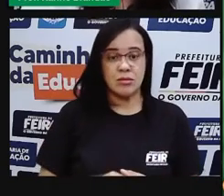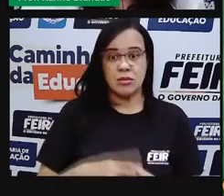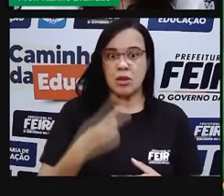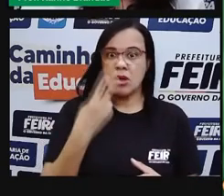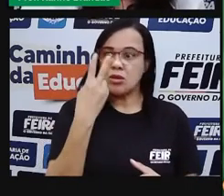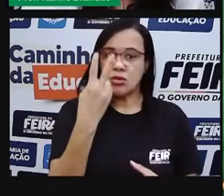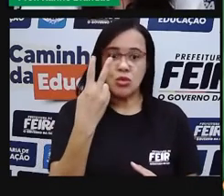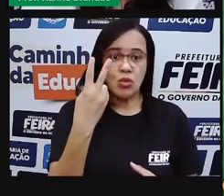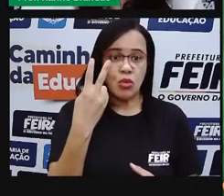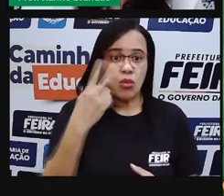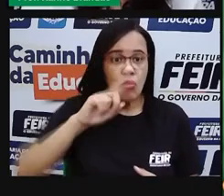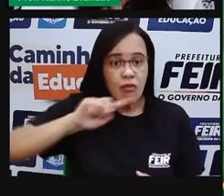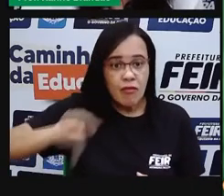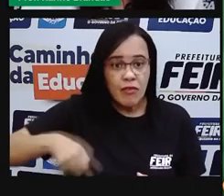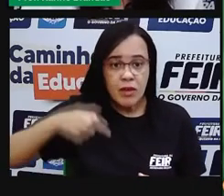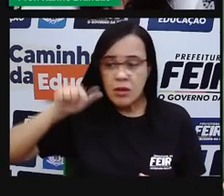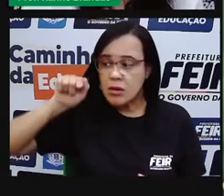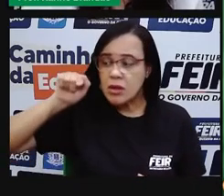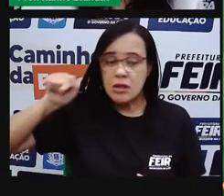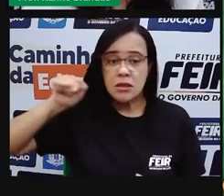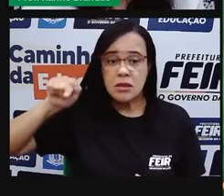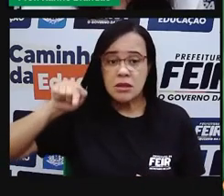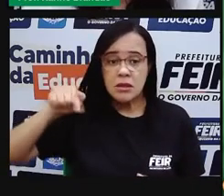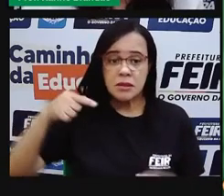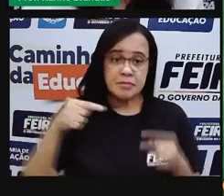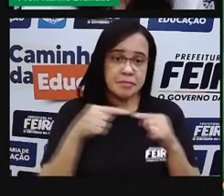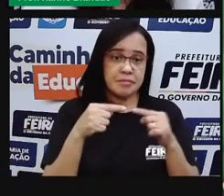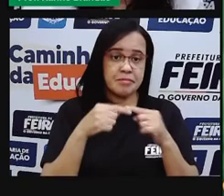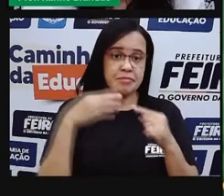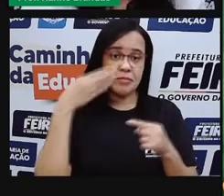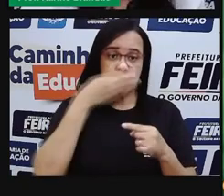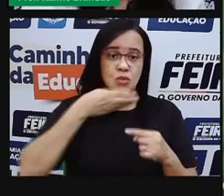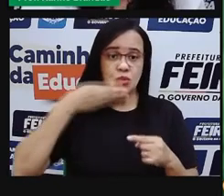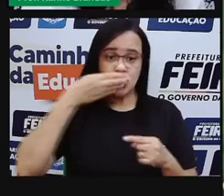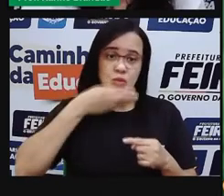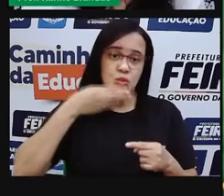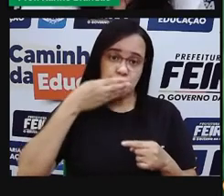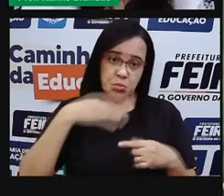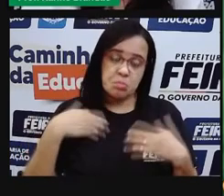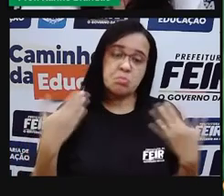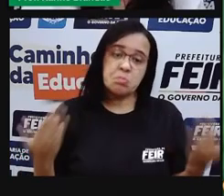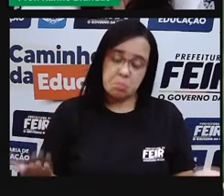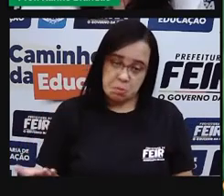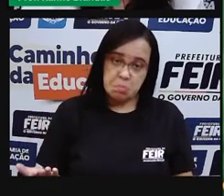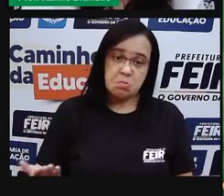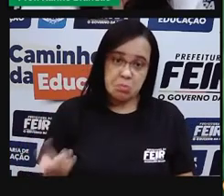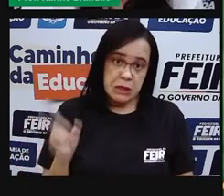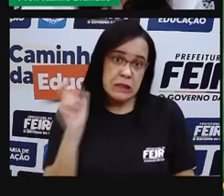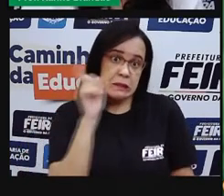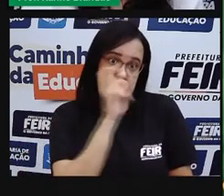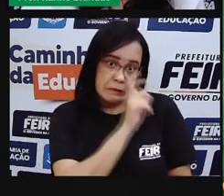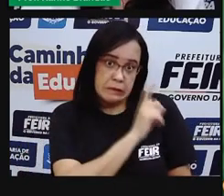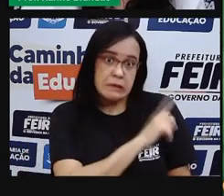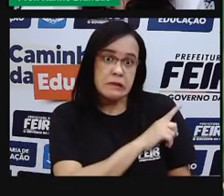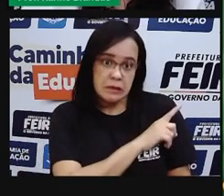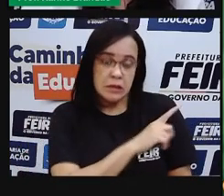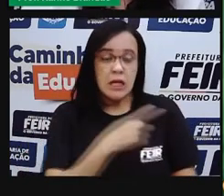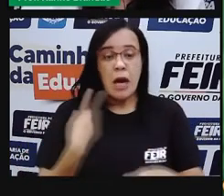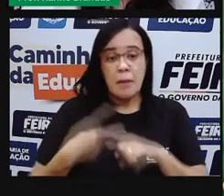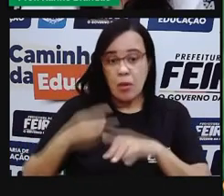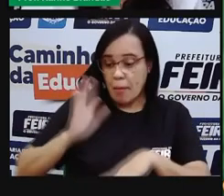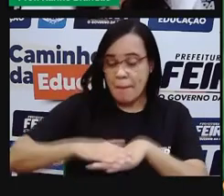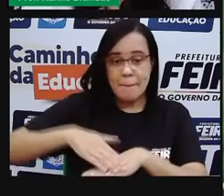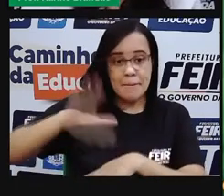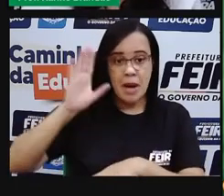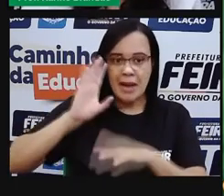é o que sobra de água doce no nosso planeta. Poxa, em comparação aqui, quem é maior? Tem mais água